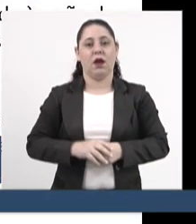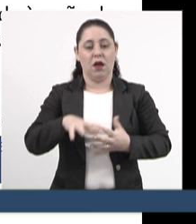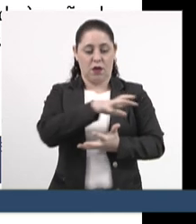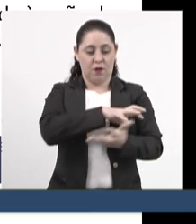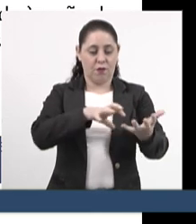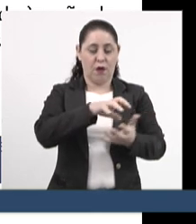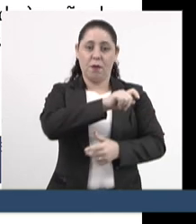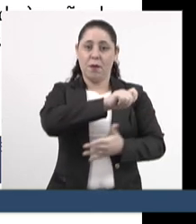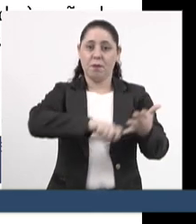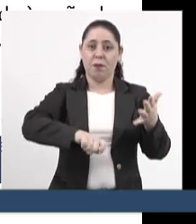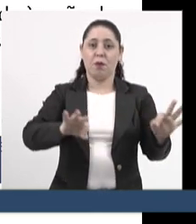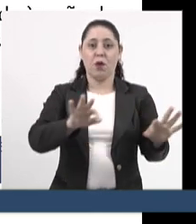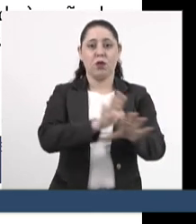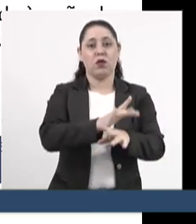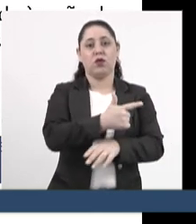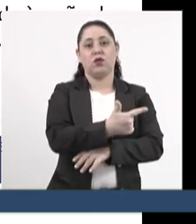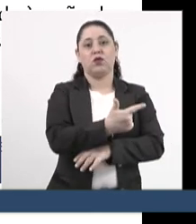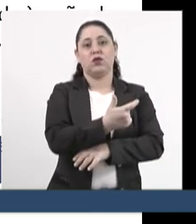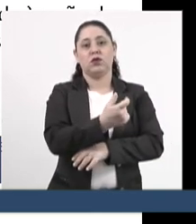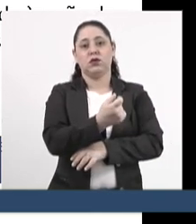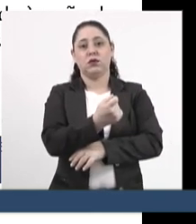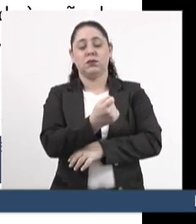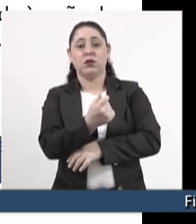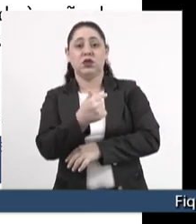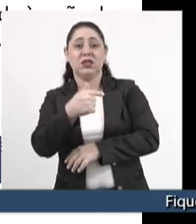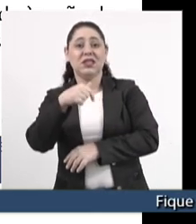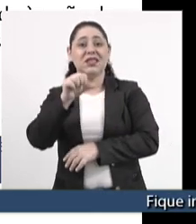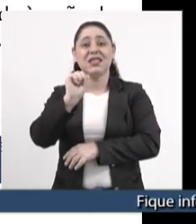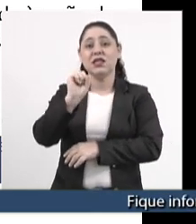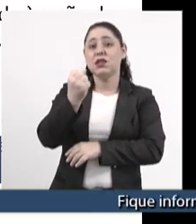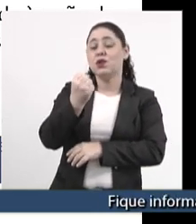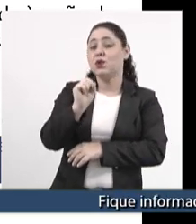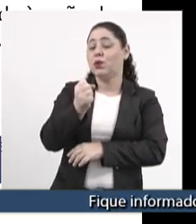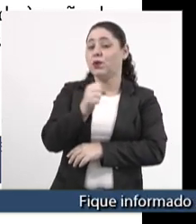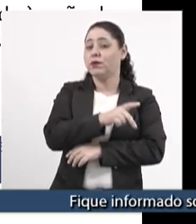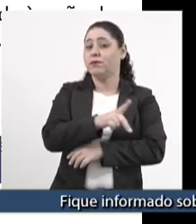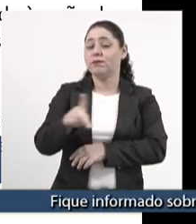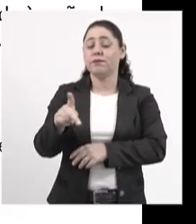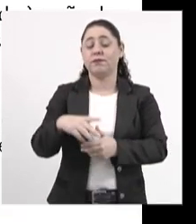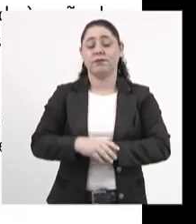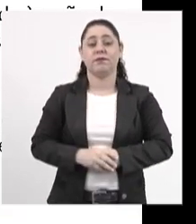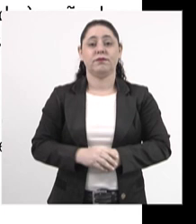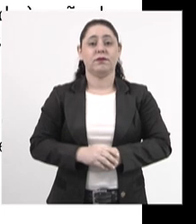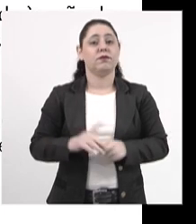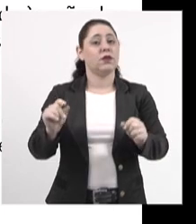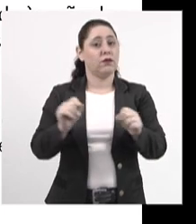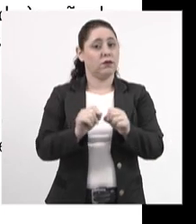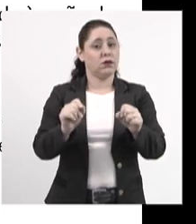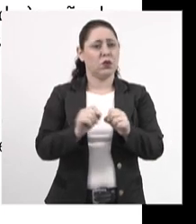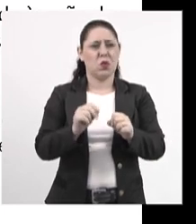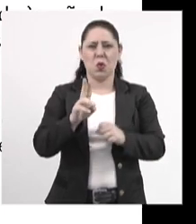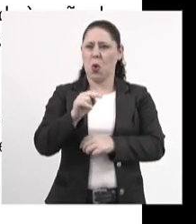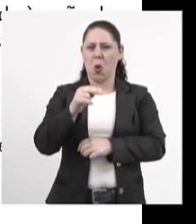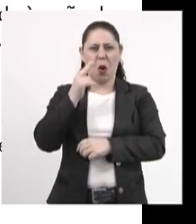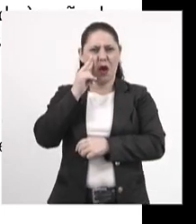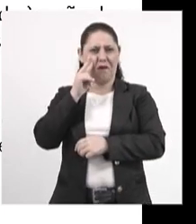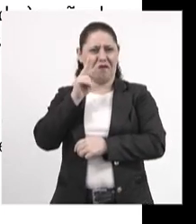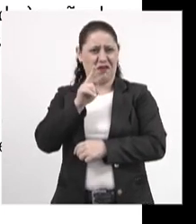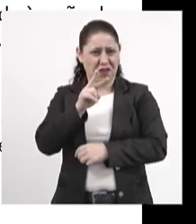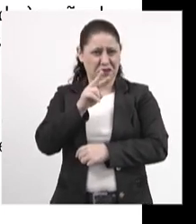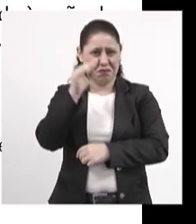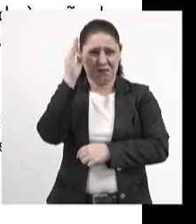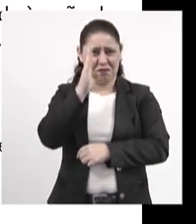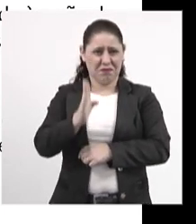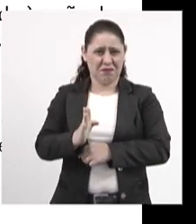só vai ficar pronta em 2078, presidente. Eles estão fazendo uma coisa, eu nunca vi isso no Brasil.